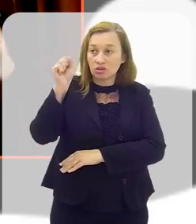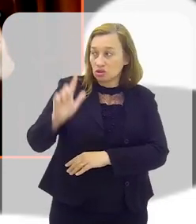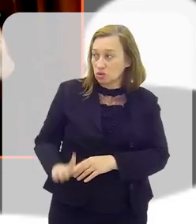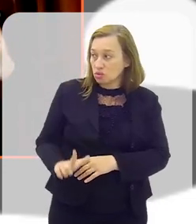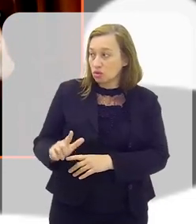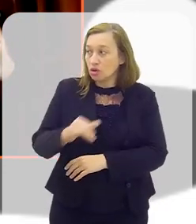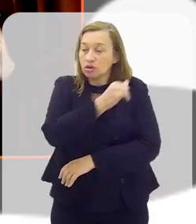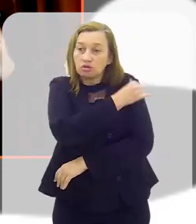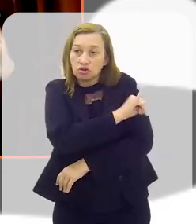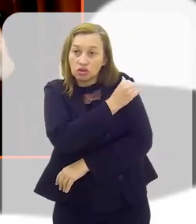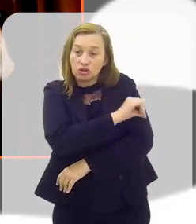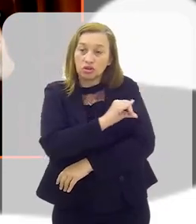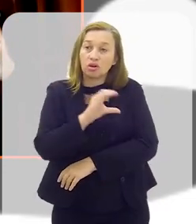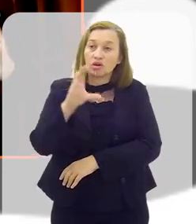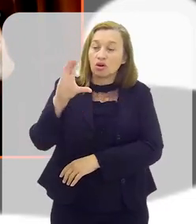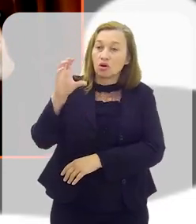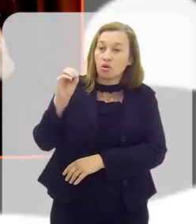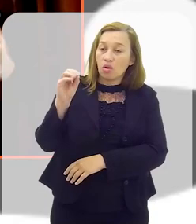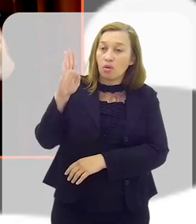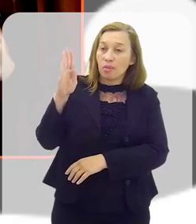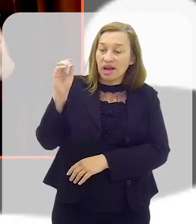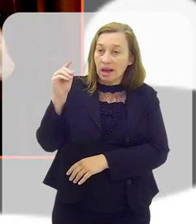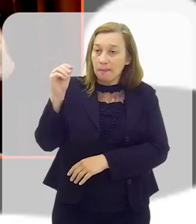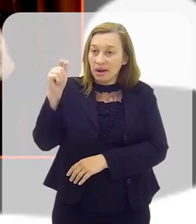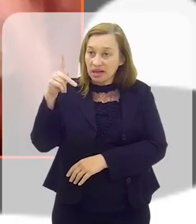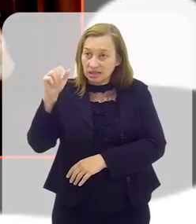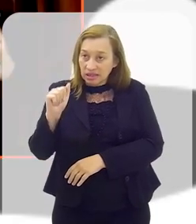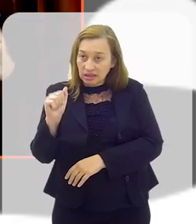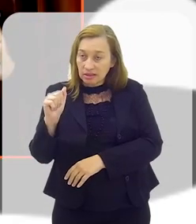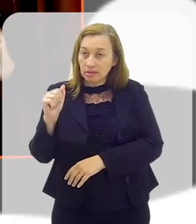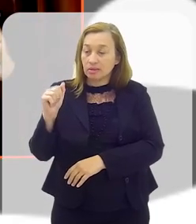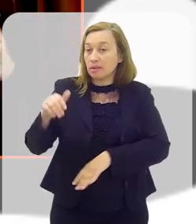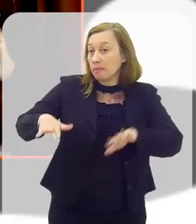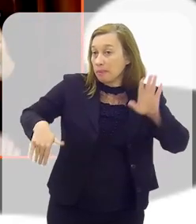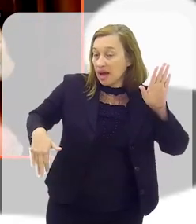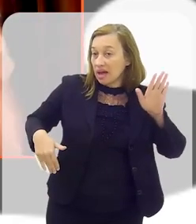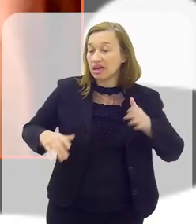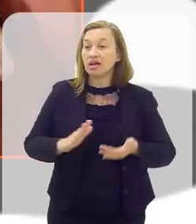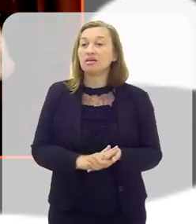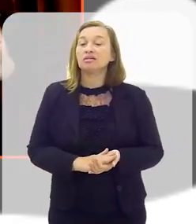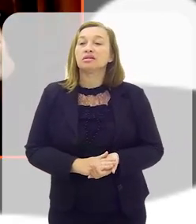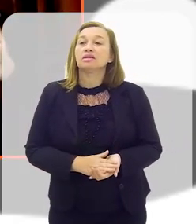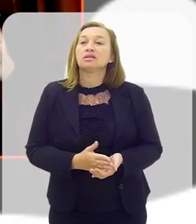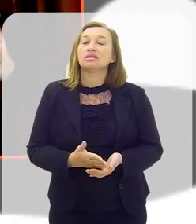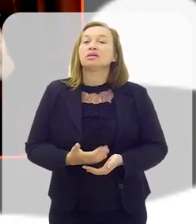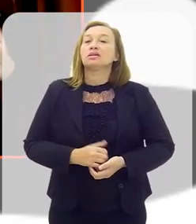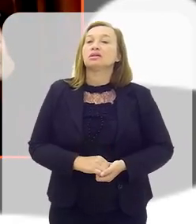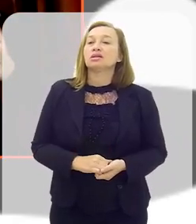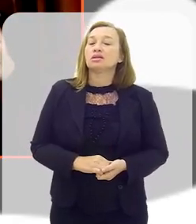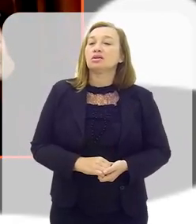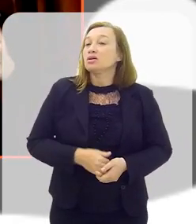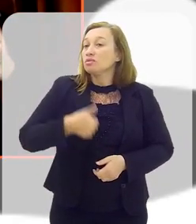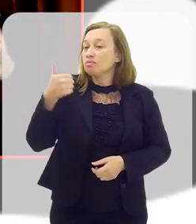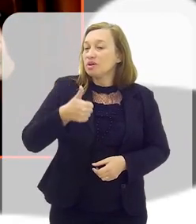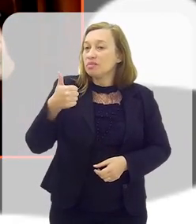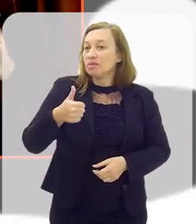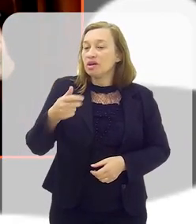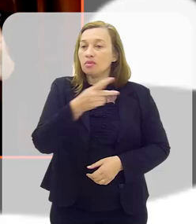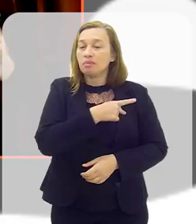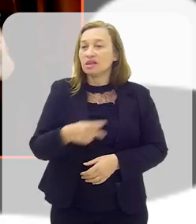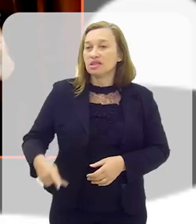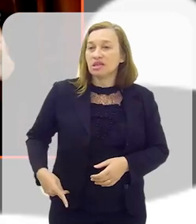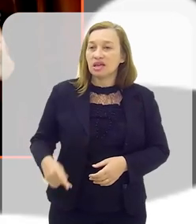Sul do Rio de Janeiro, que se chamava Copacabana Praia. Hoje, ele está até arrendado, esse hotel. Mas, na época, ele nasceu lá. E o seu primeiro